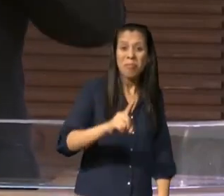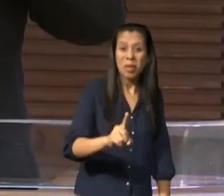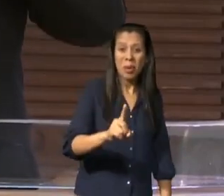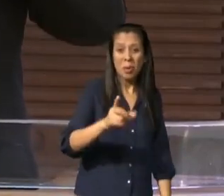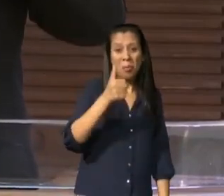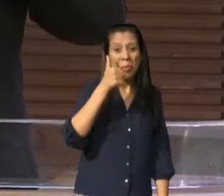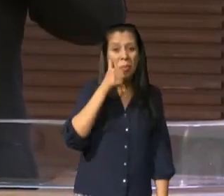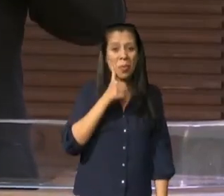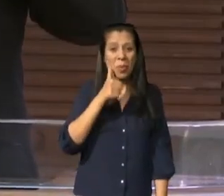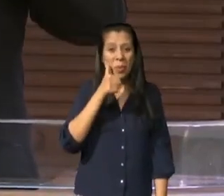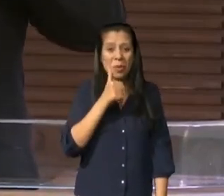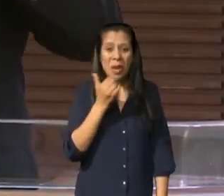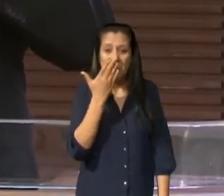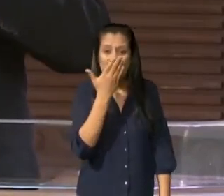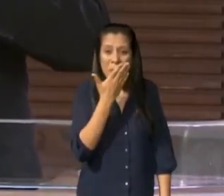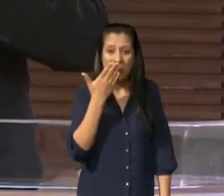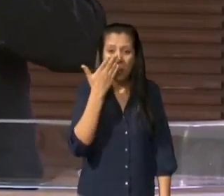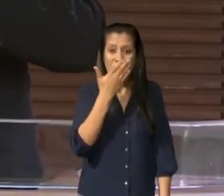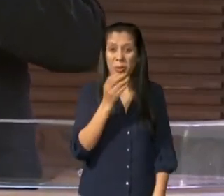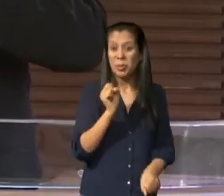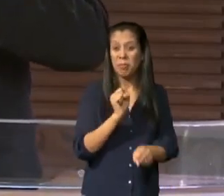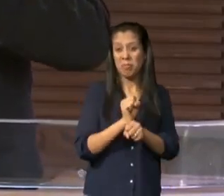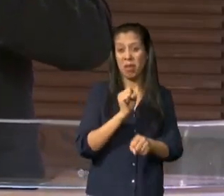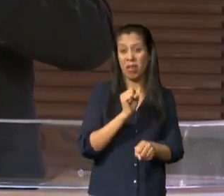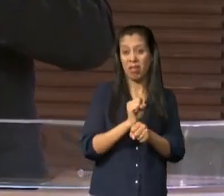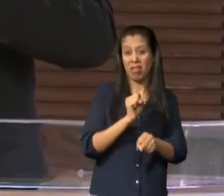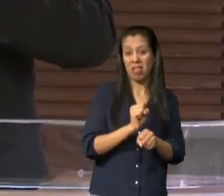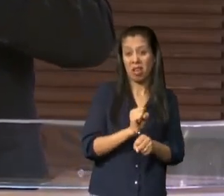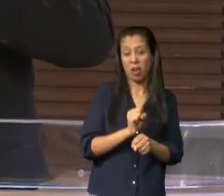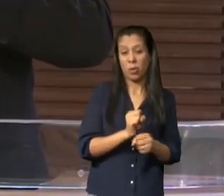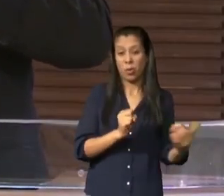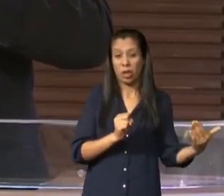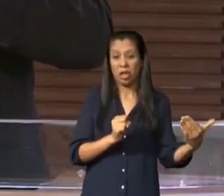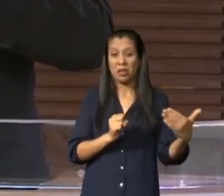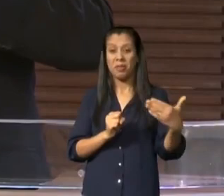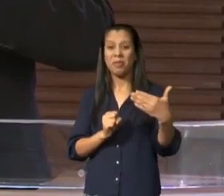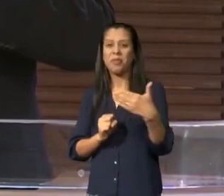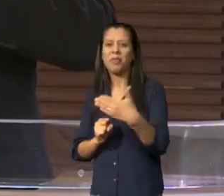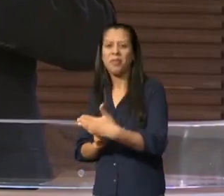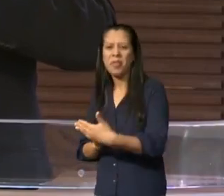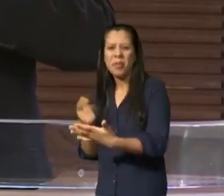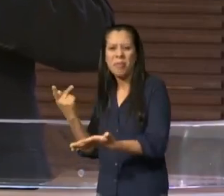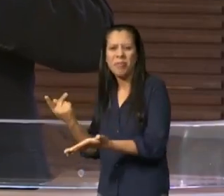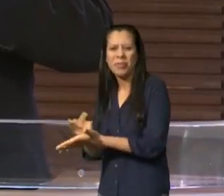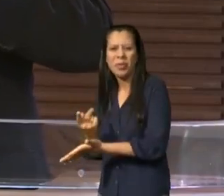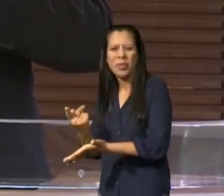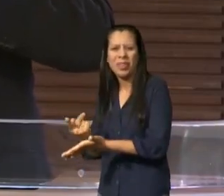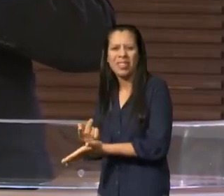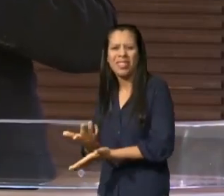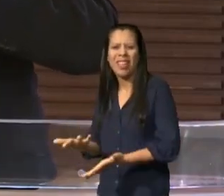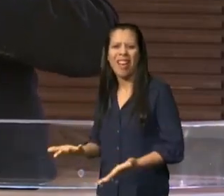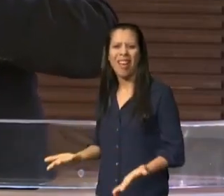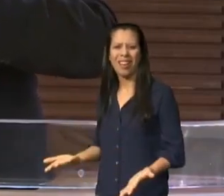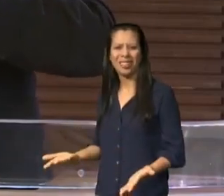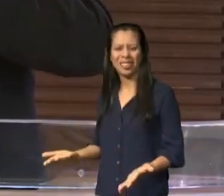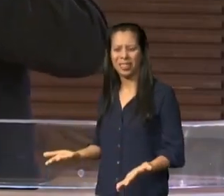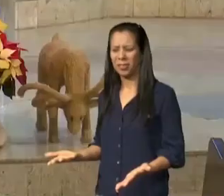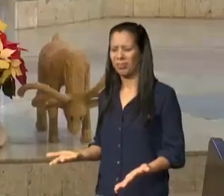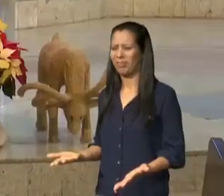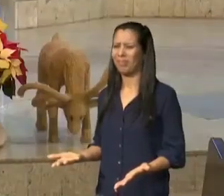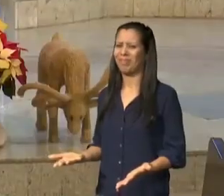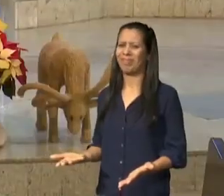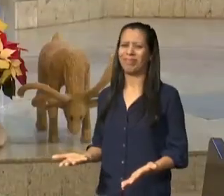esperando os adoradores que viam se prostituir como uma forma de adoração